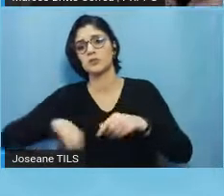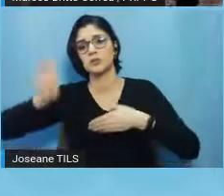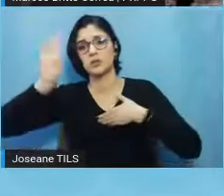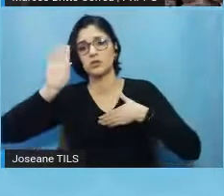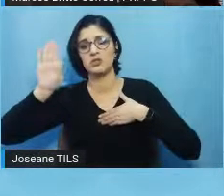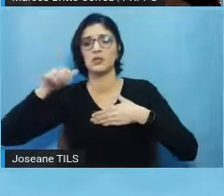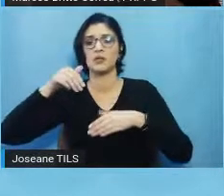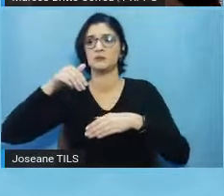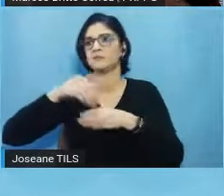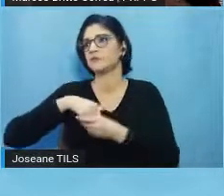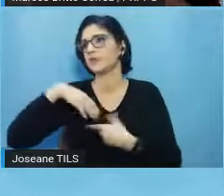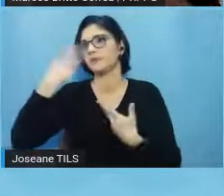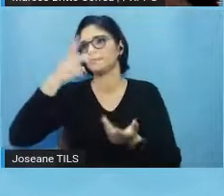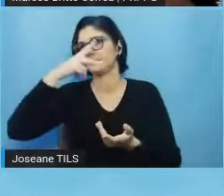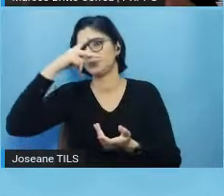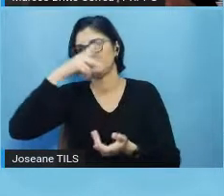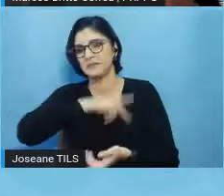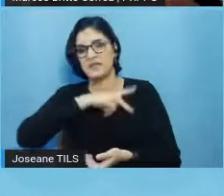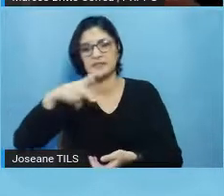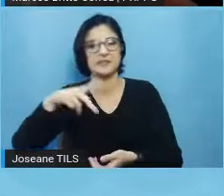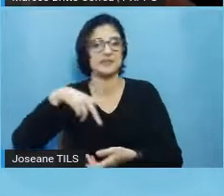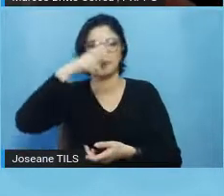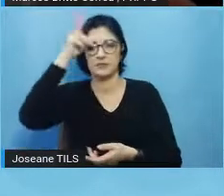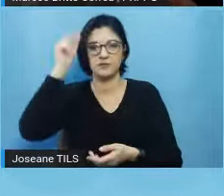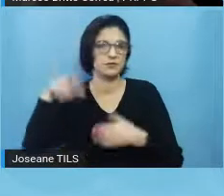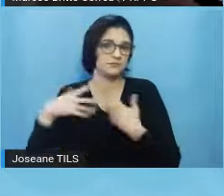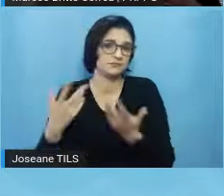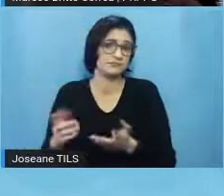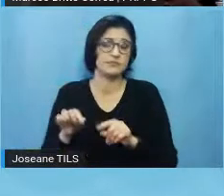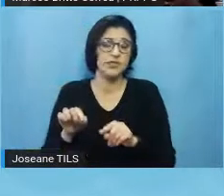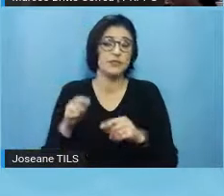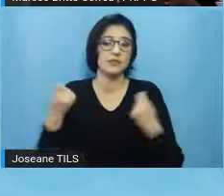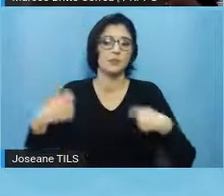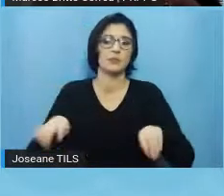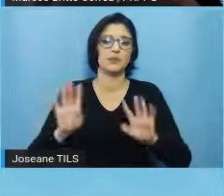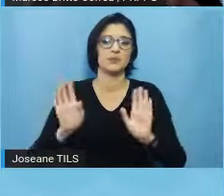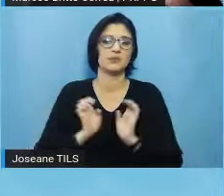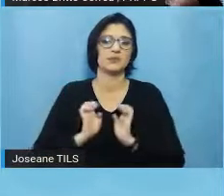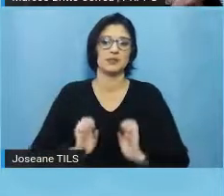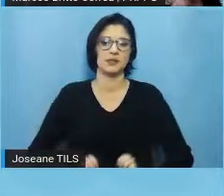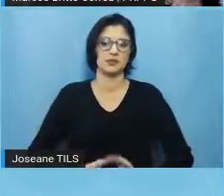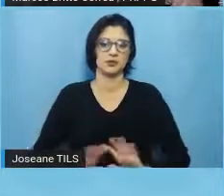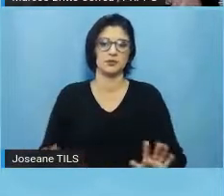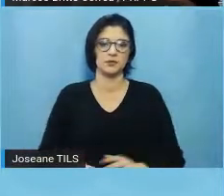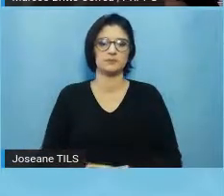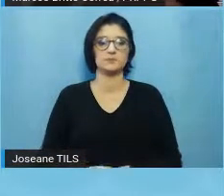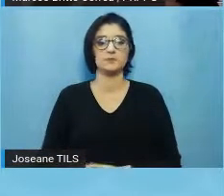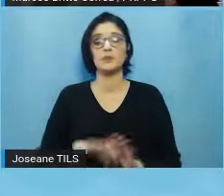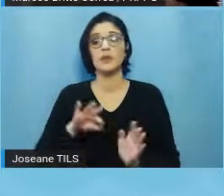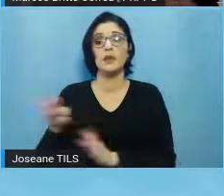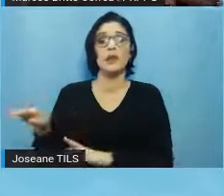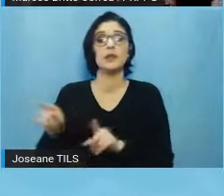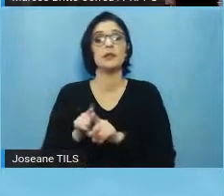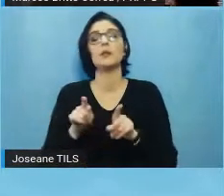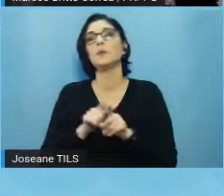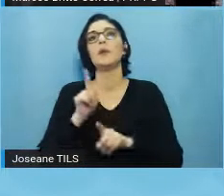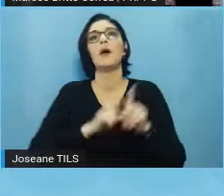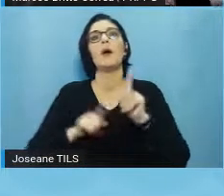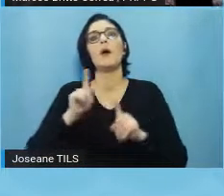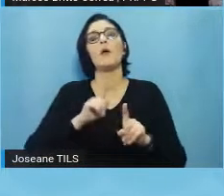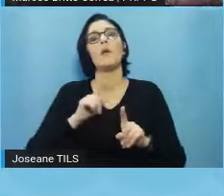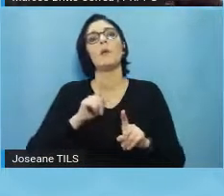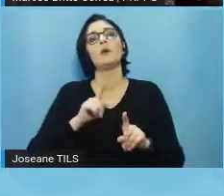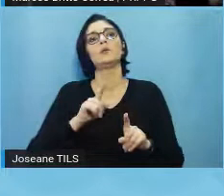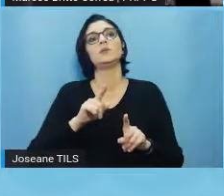projeto, né, pelo Comitê de Ética em Pesquisa. Pesquisa que esteja utilizando informações que são de acesso público, tá, então, quando eu estou utilizando uma